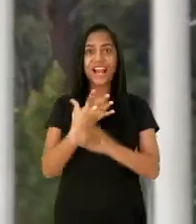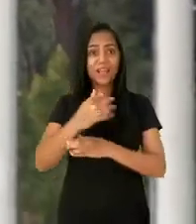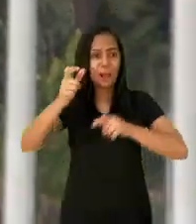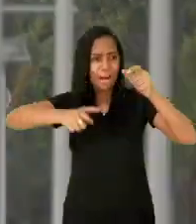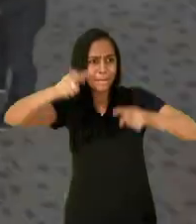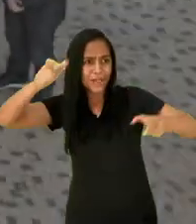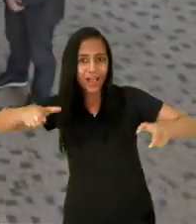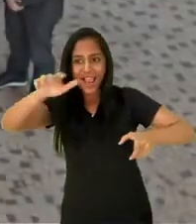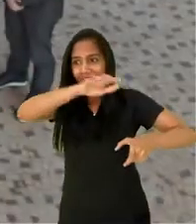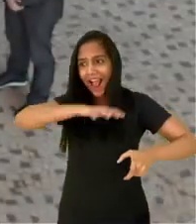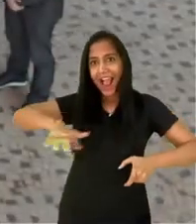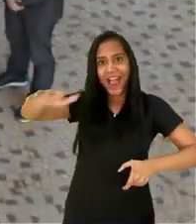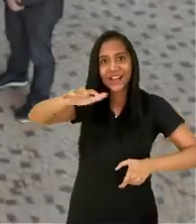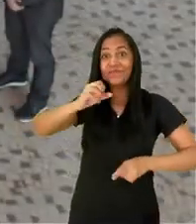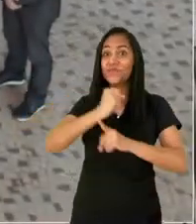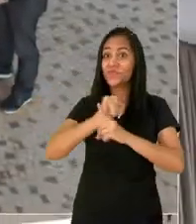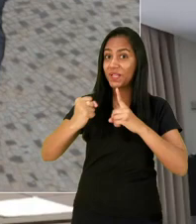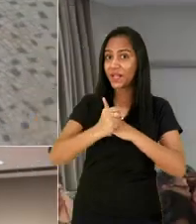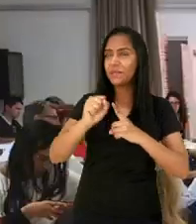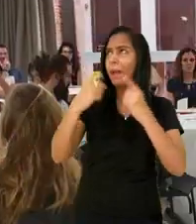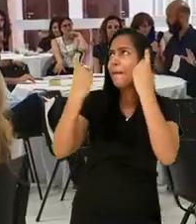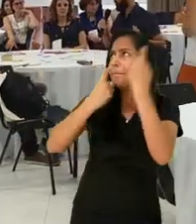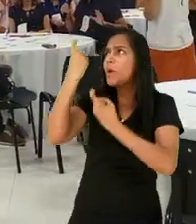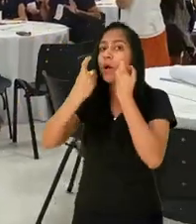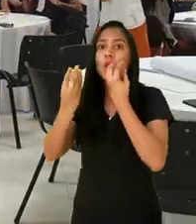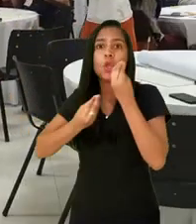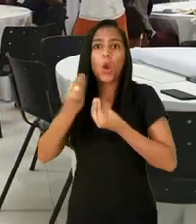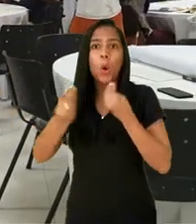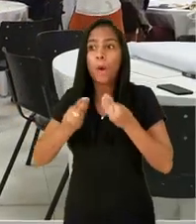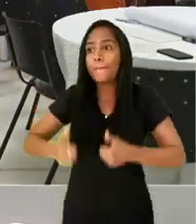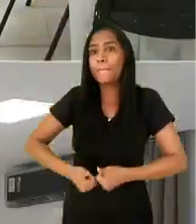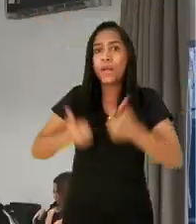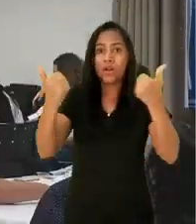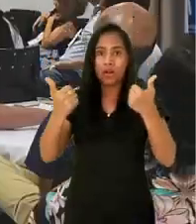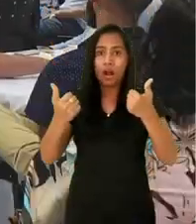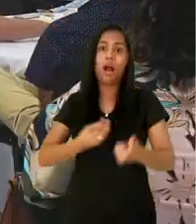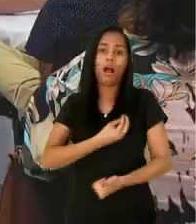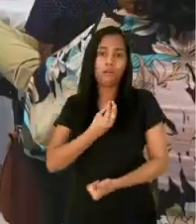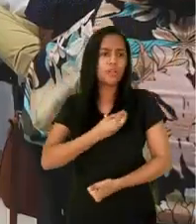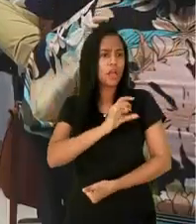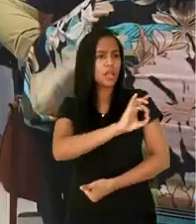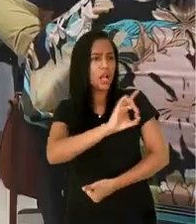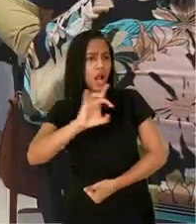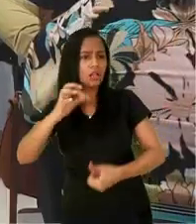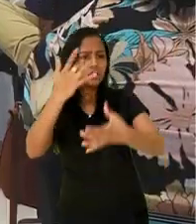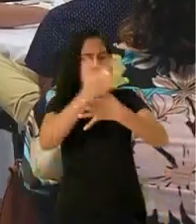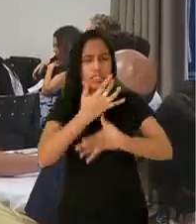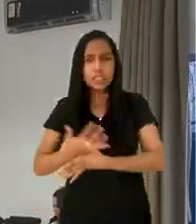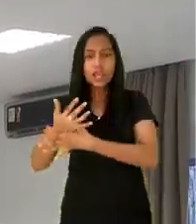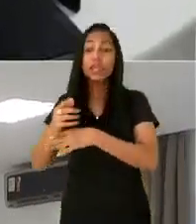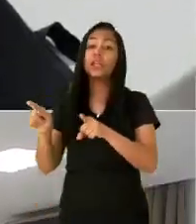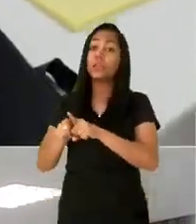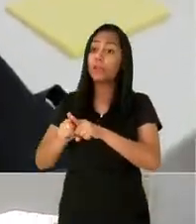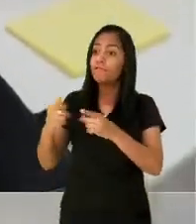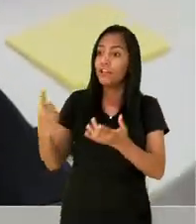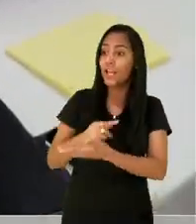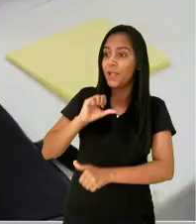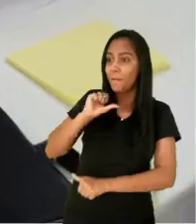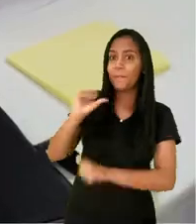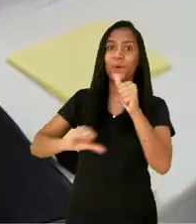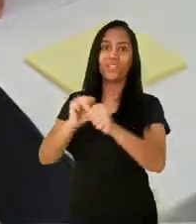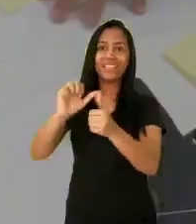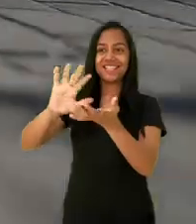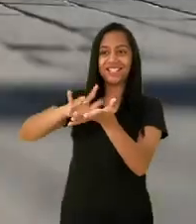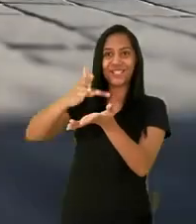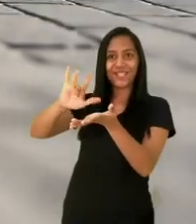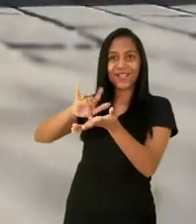tecnologias. A carta foi feita por gente de vários setores da sociedade. Gente preocupada em por por ações para melhorar as